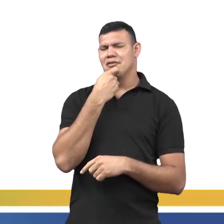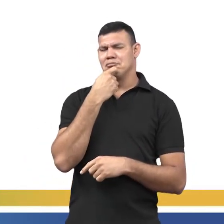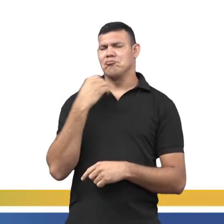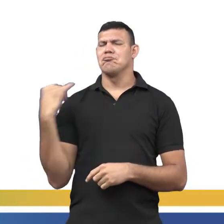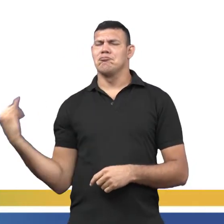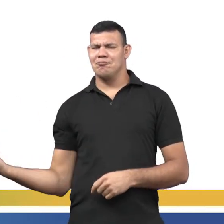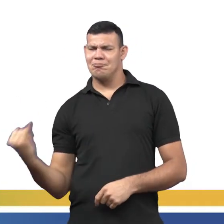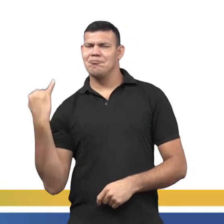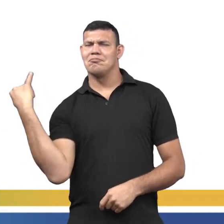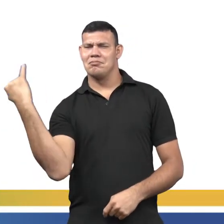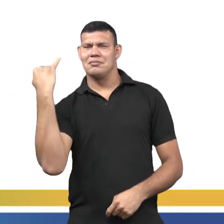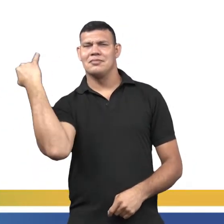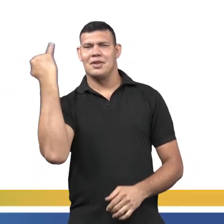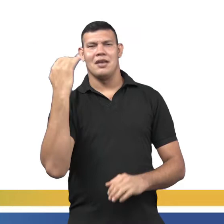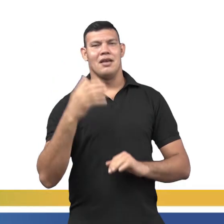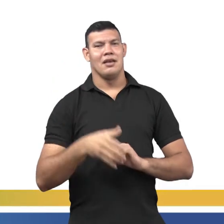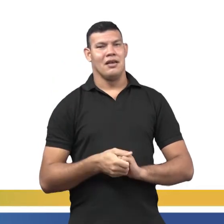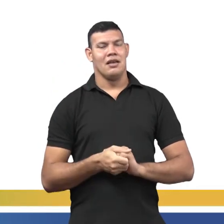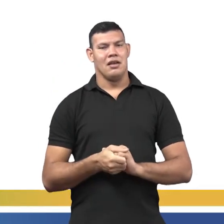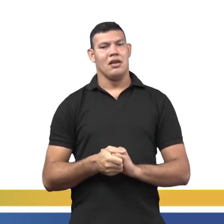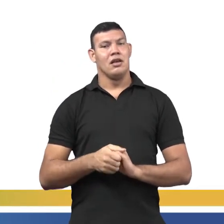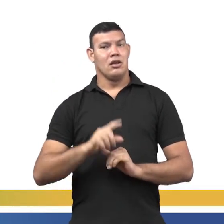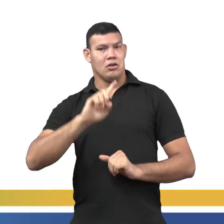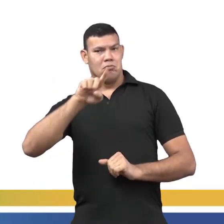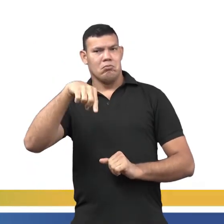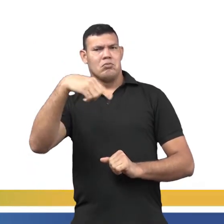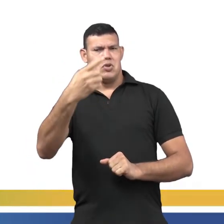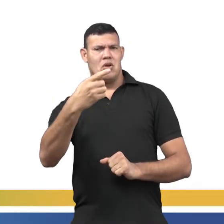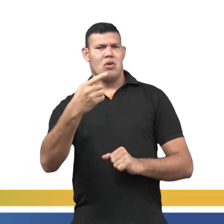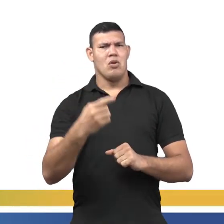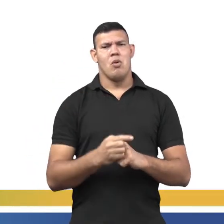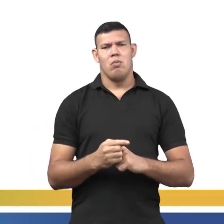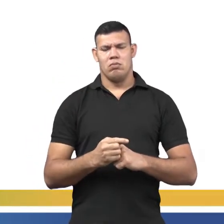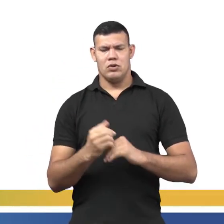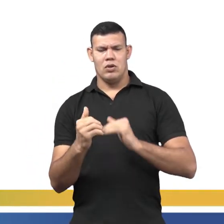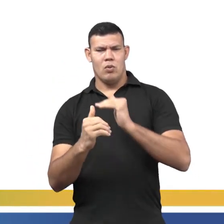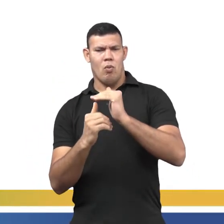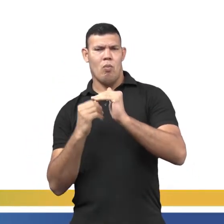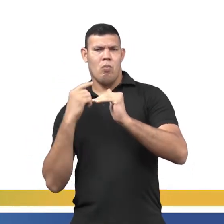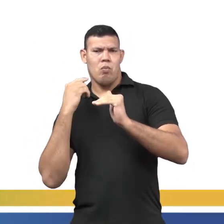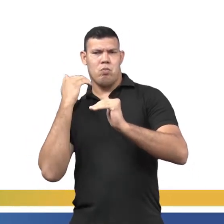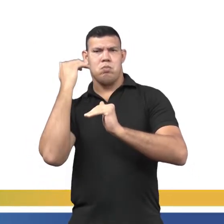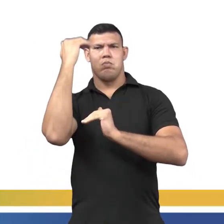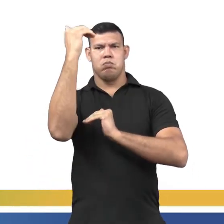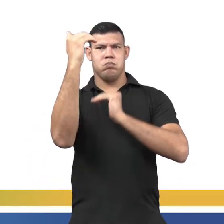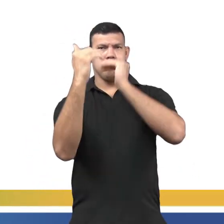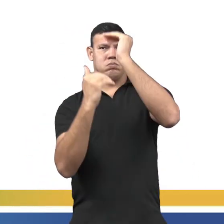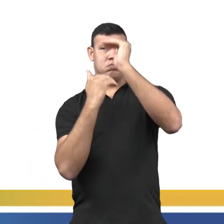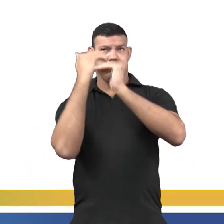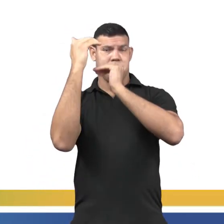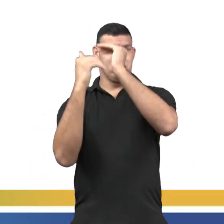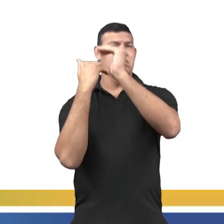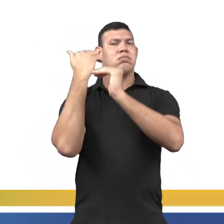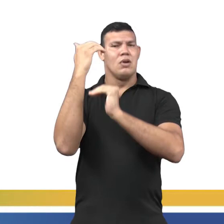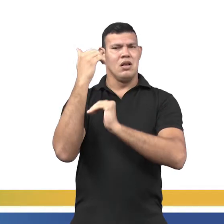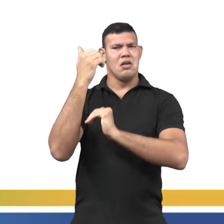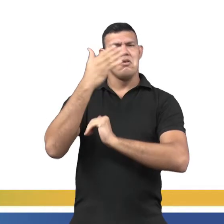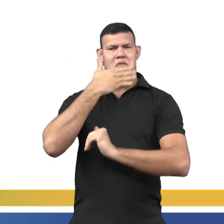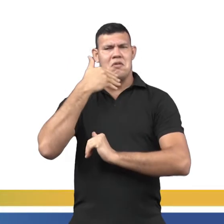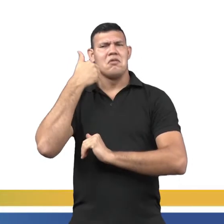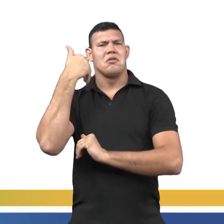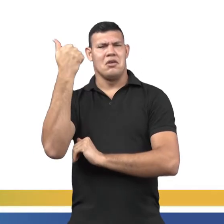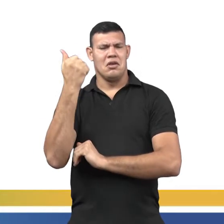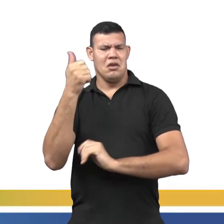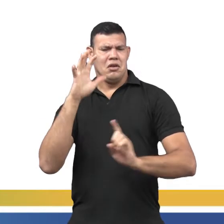falada, né? Então, a ascensão dos Estados Unidos como potência mundial, como país de primeiro mundo, né? Fez com que o inglês